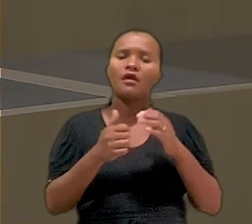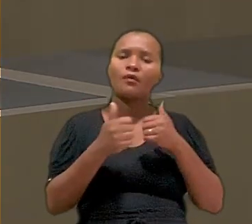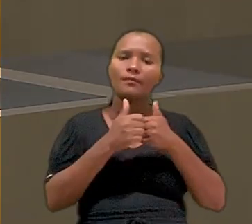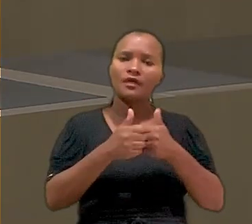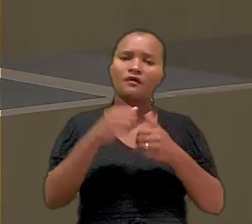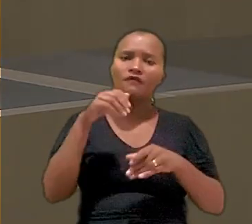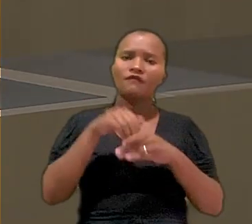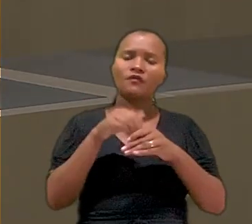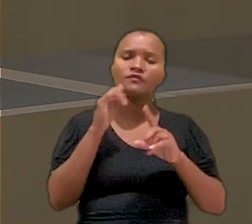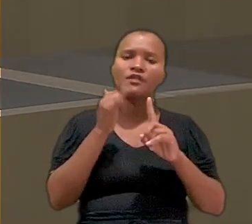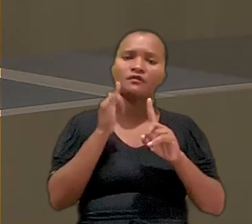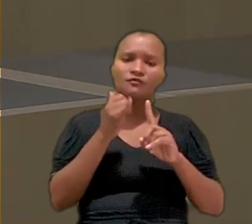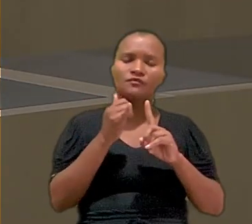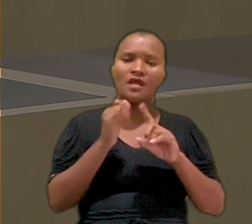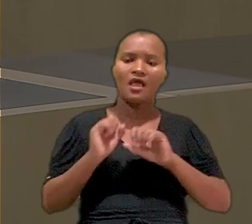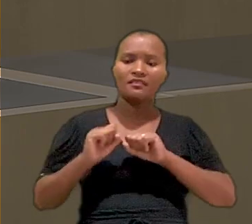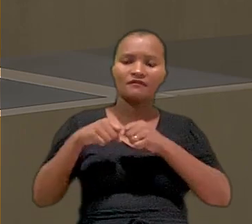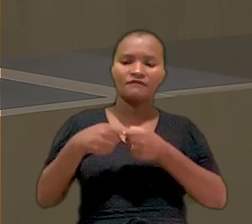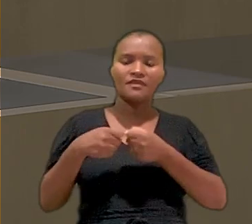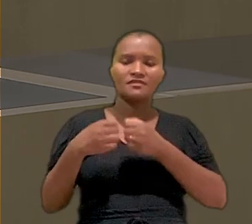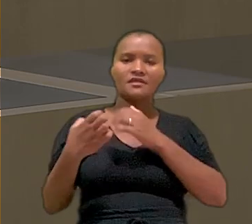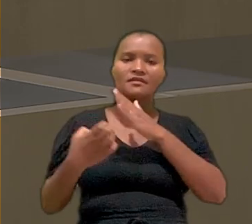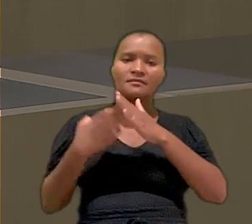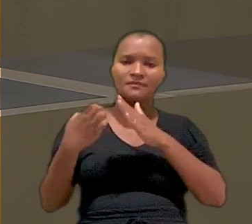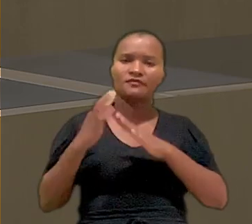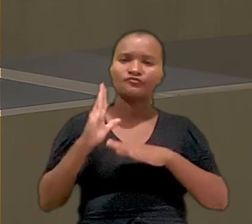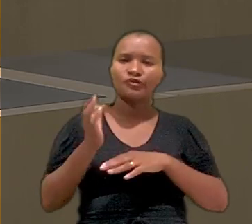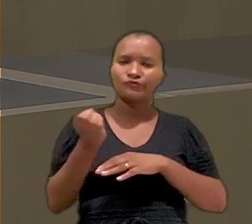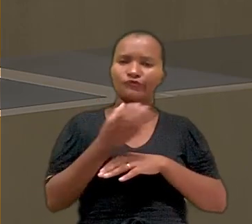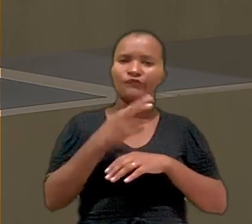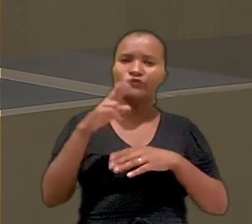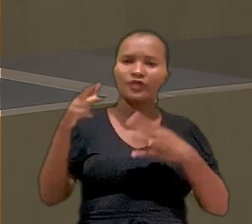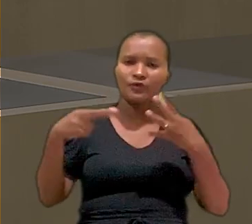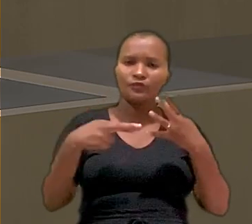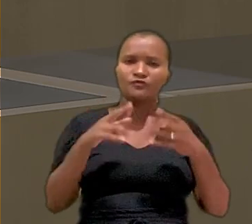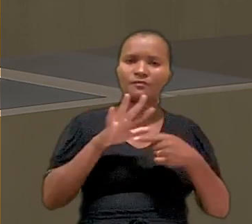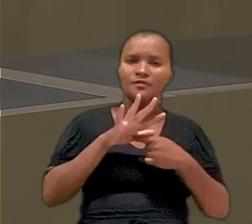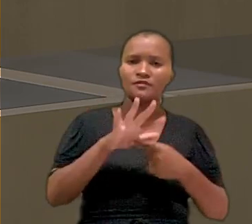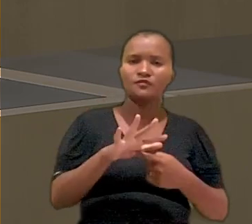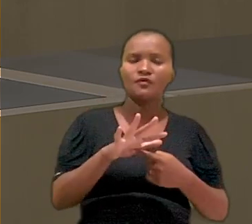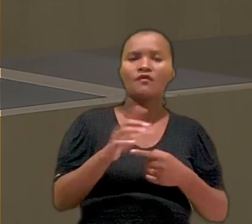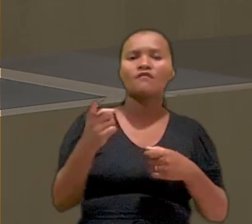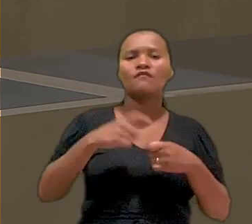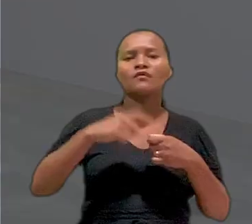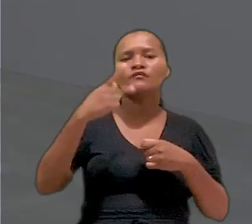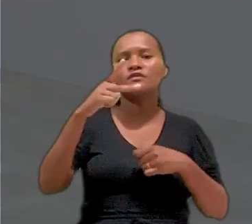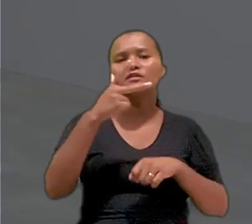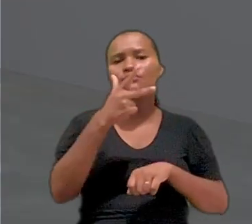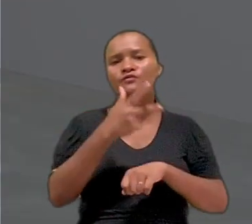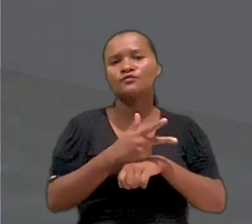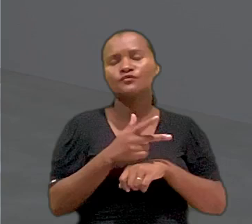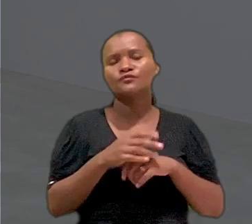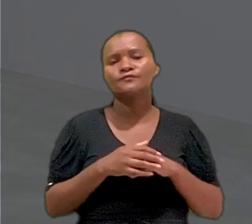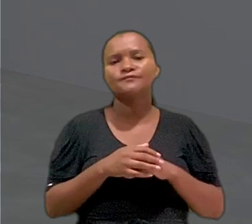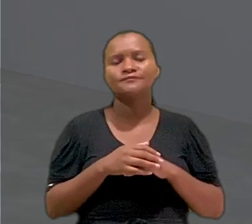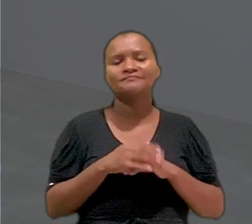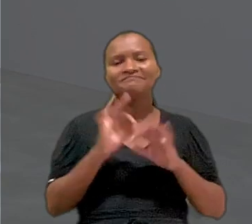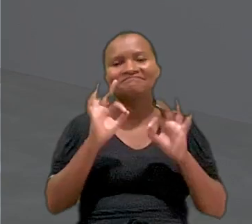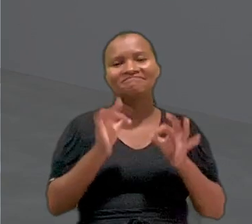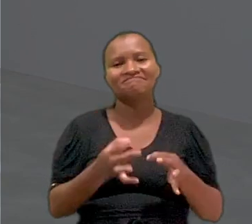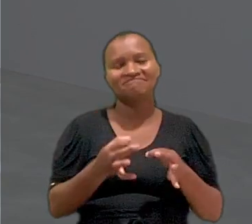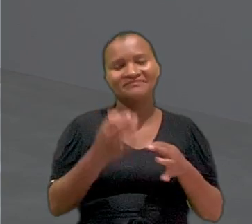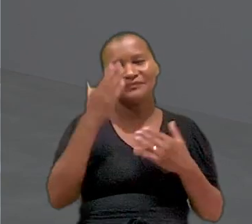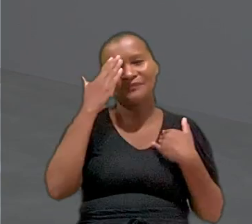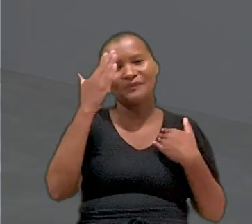turma acompanharam o voto da relatora. A defesa da siderúrgica já apresentou novo recurso ao TST. Luana, volto com você no